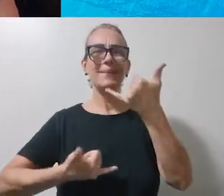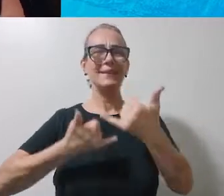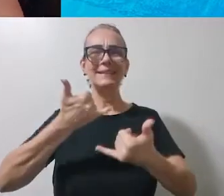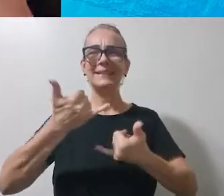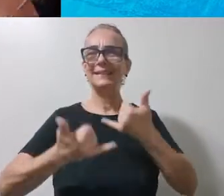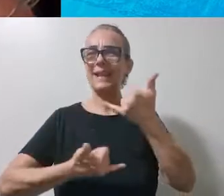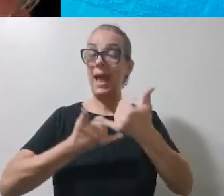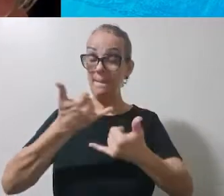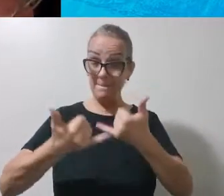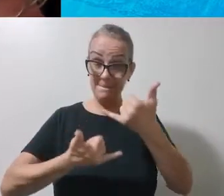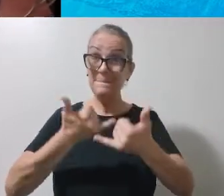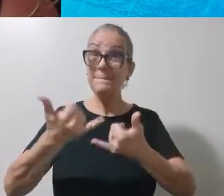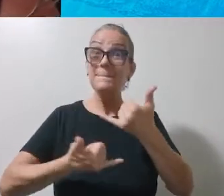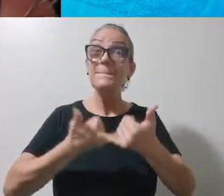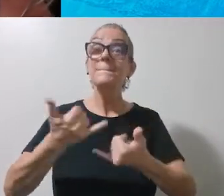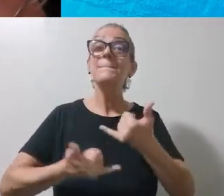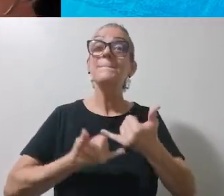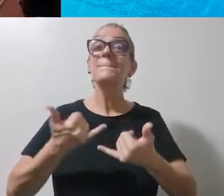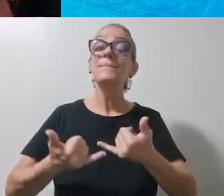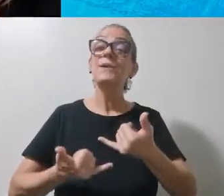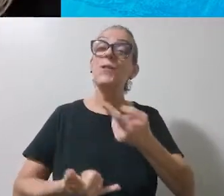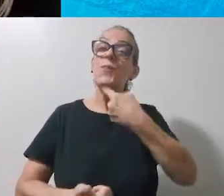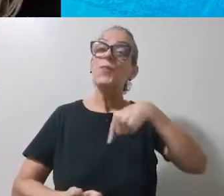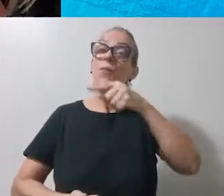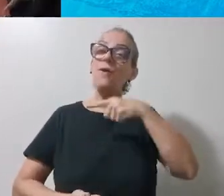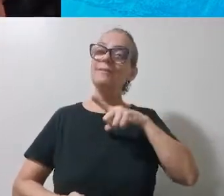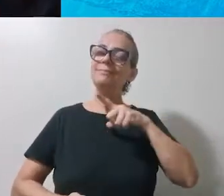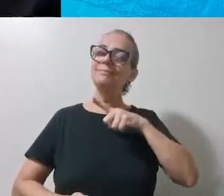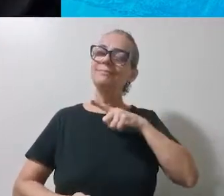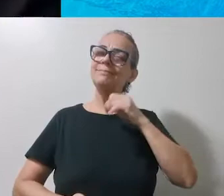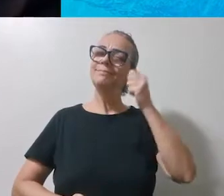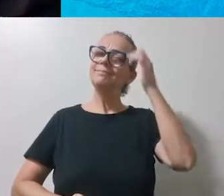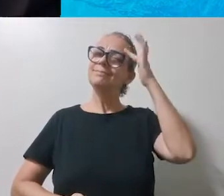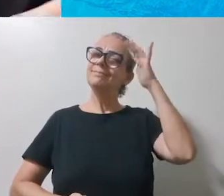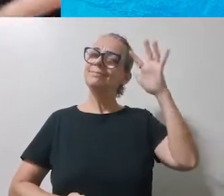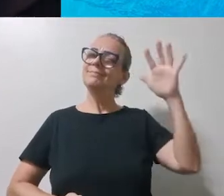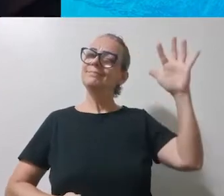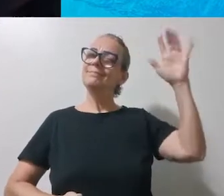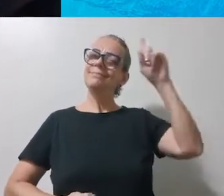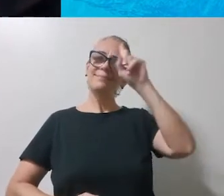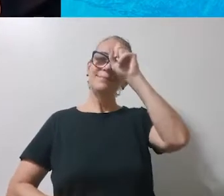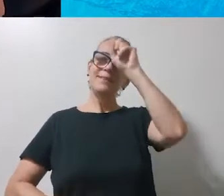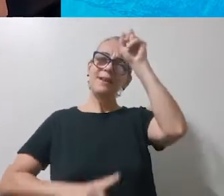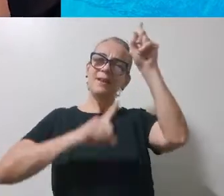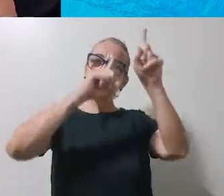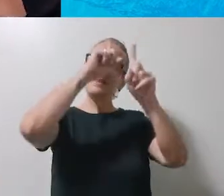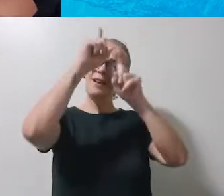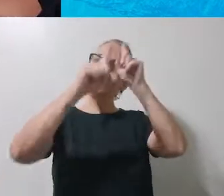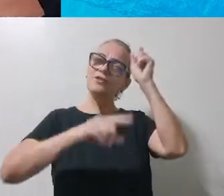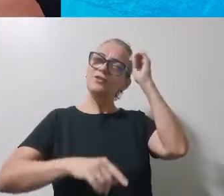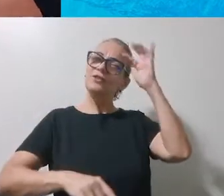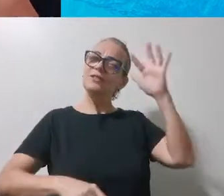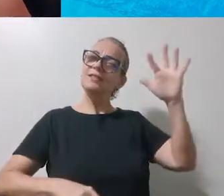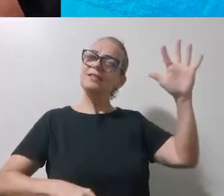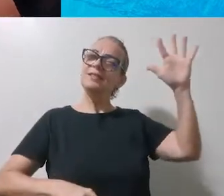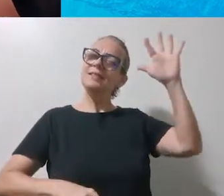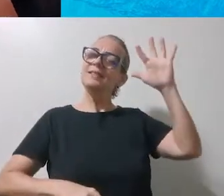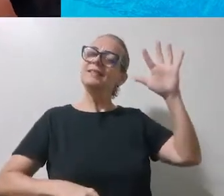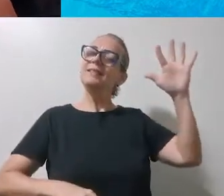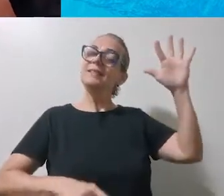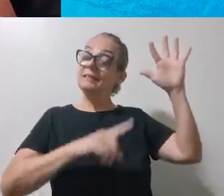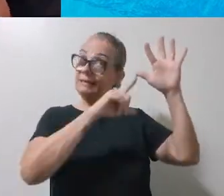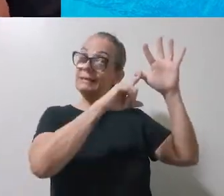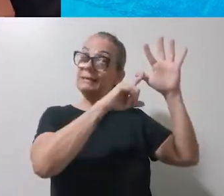brinca, a gente usa a nossa imaginação. É, é muito importante a gente aprender a usar a